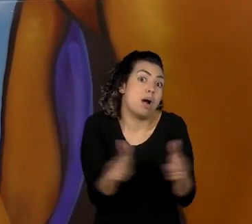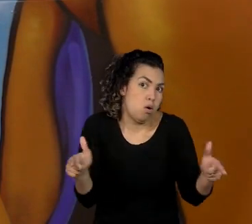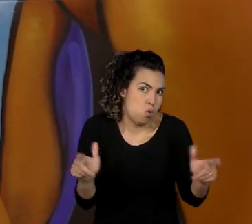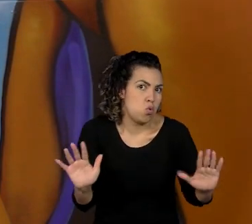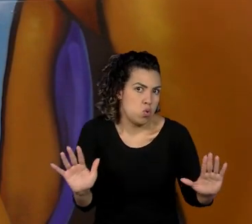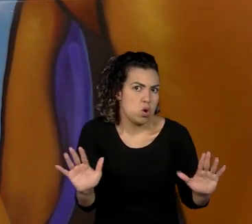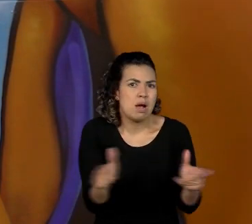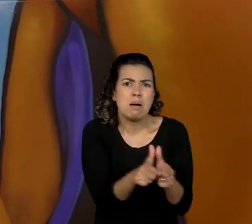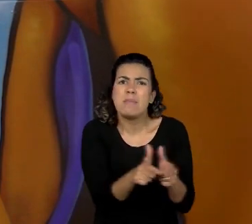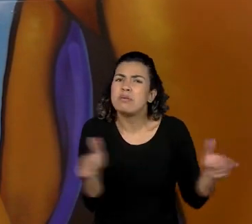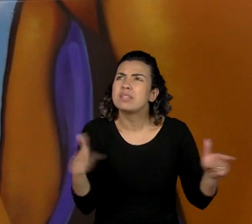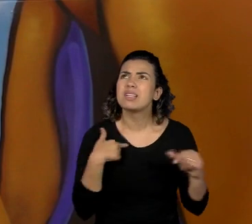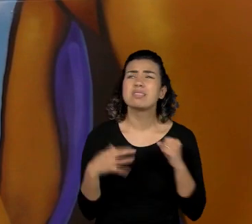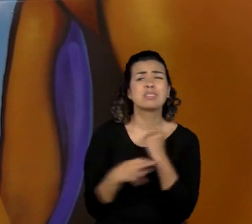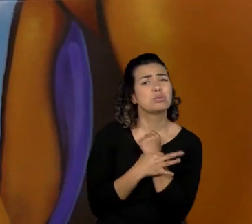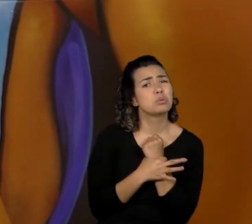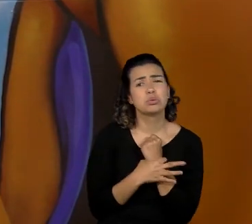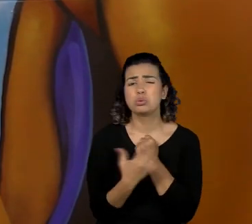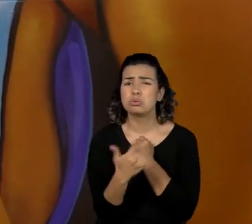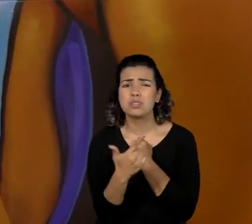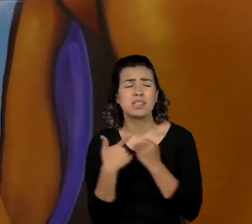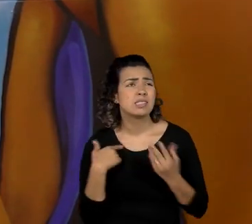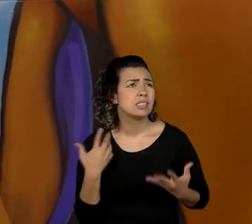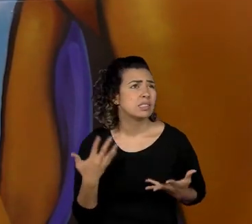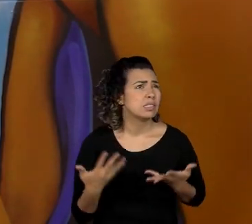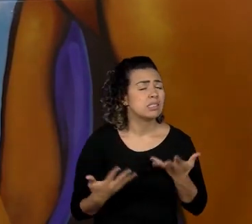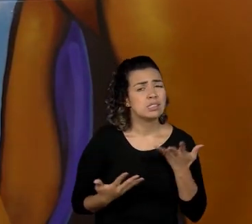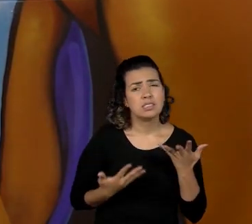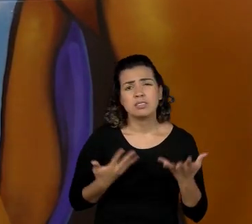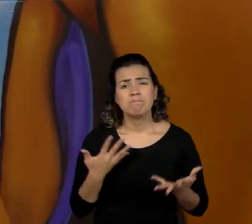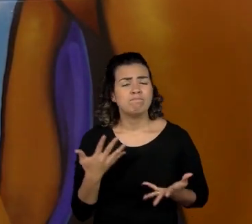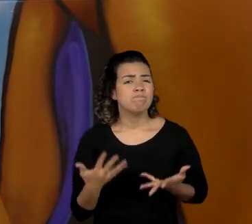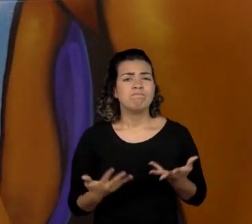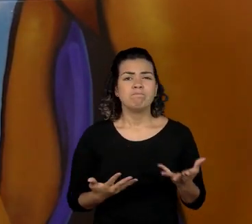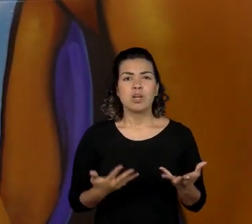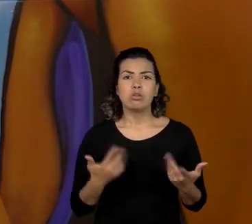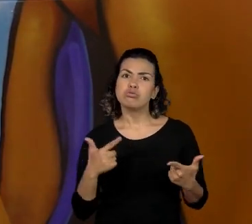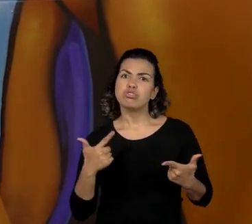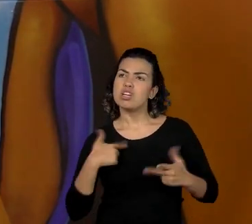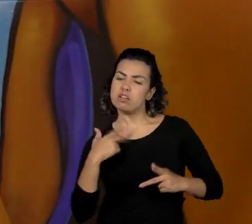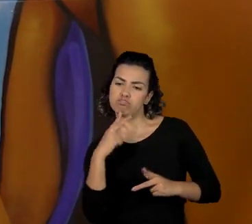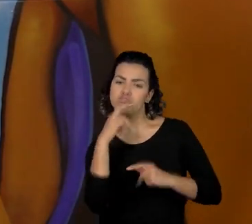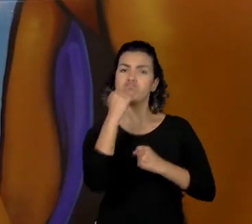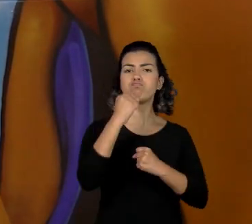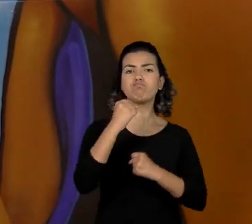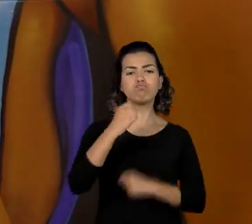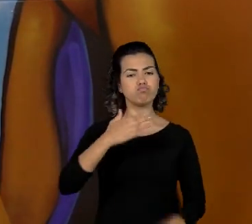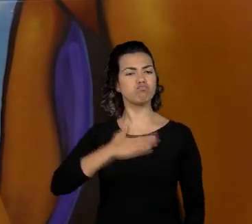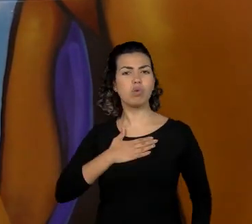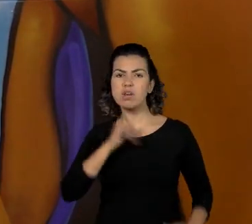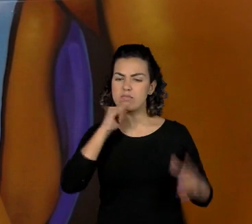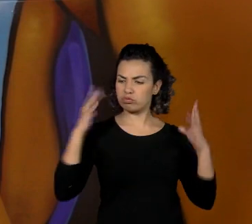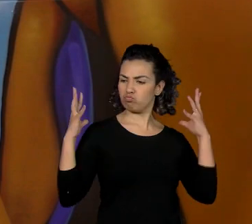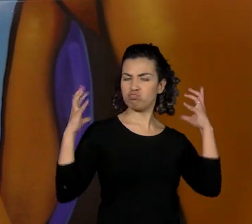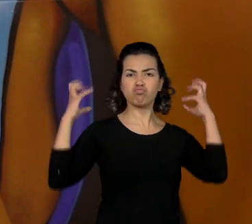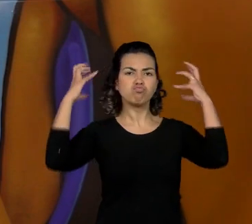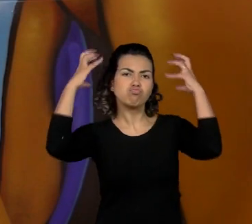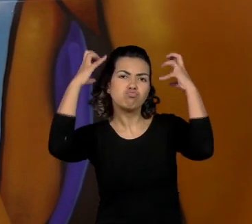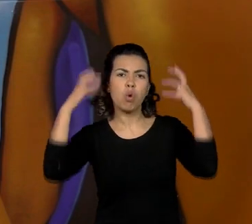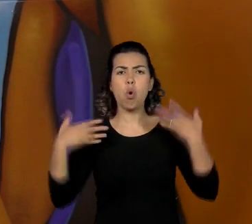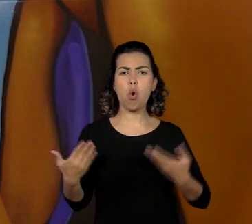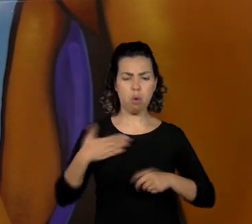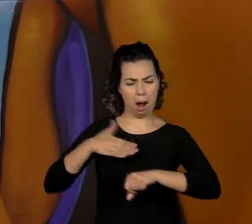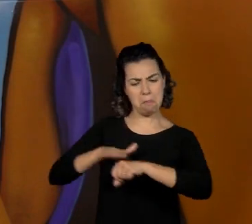insegura, não se mostrava. Fosse o cabelo black, fosse a cor da